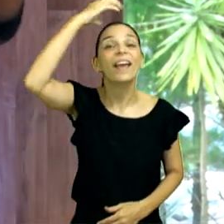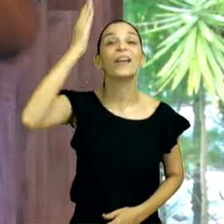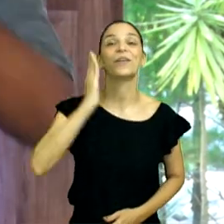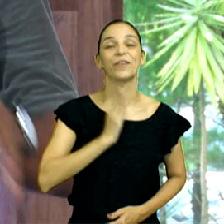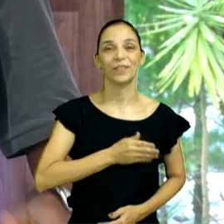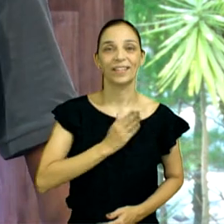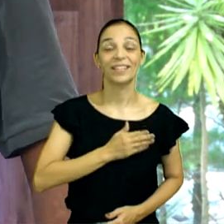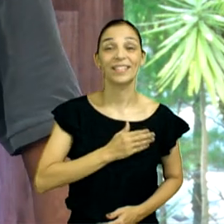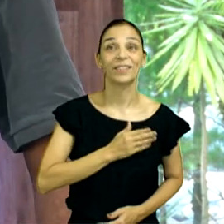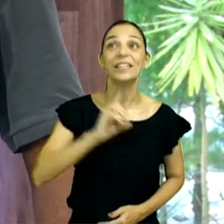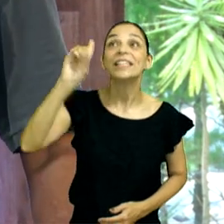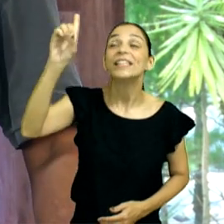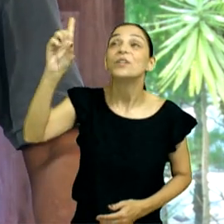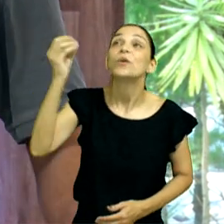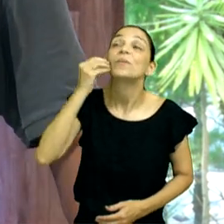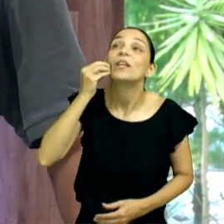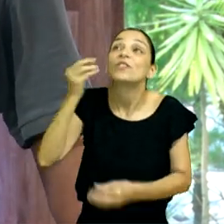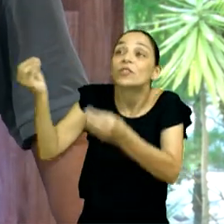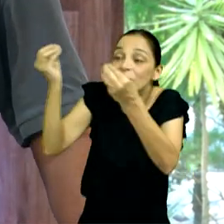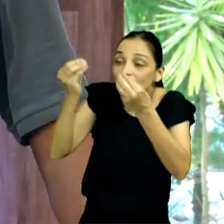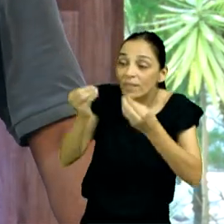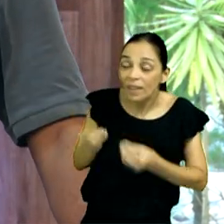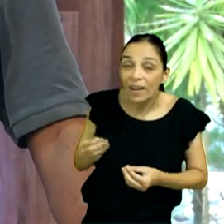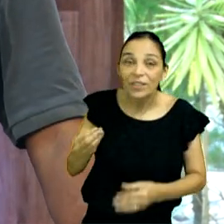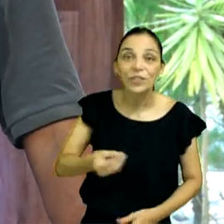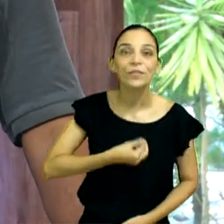E te dá a oportunidade de viver isso.